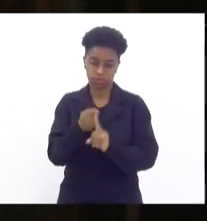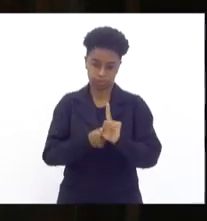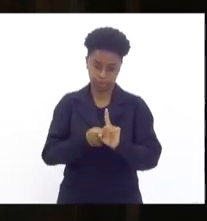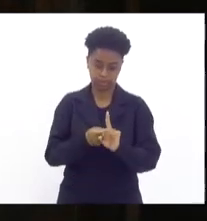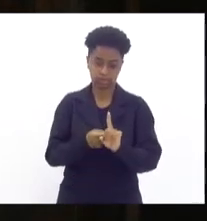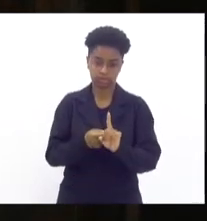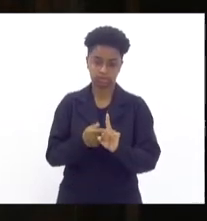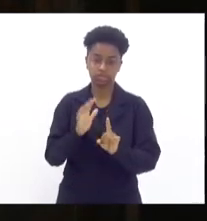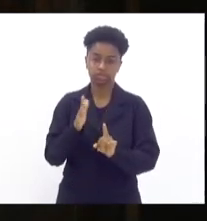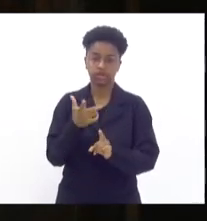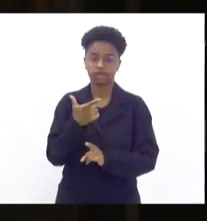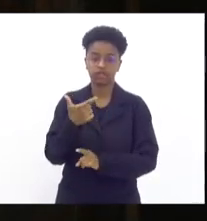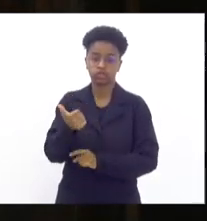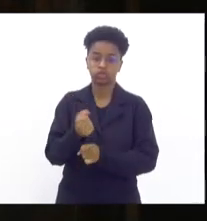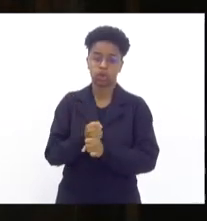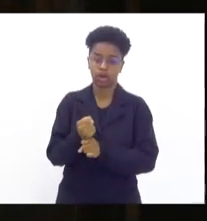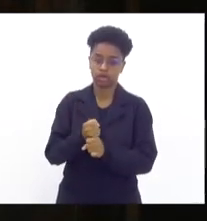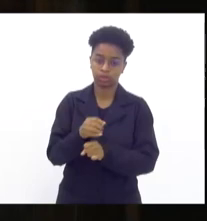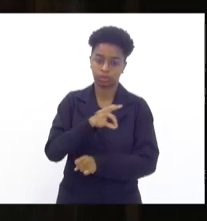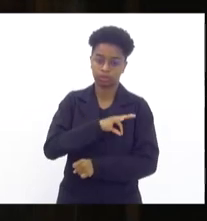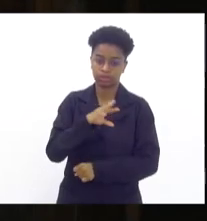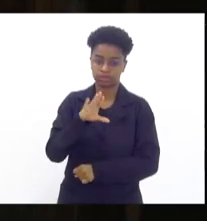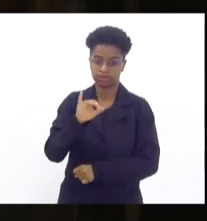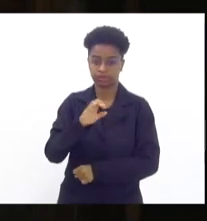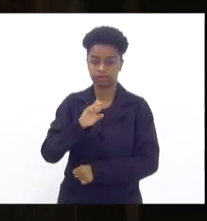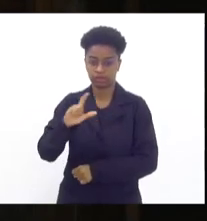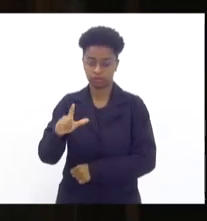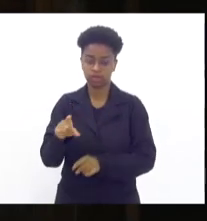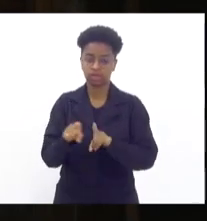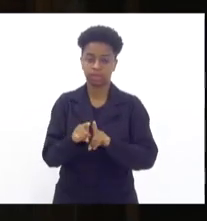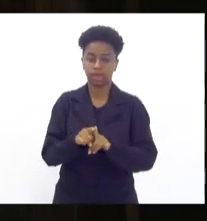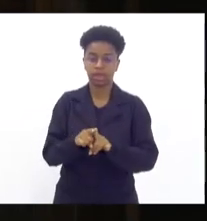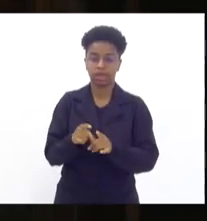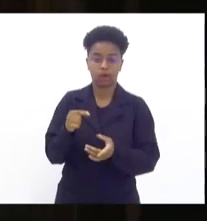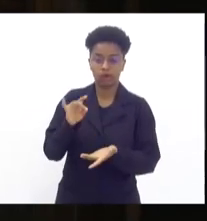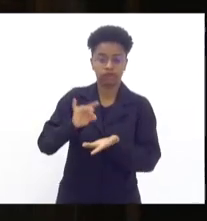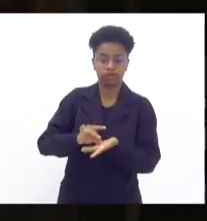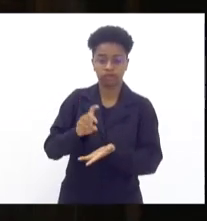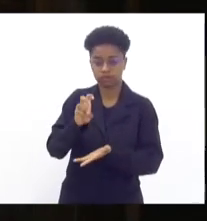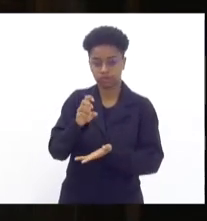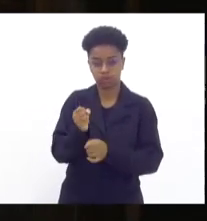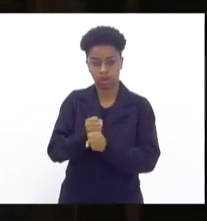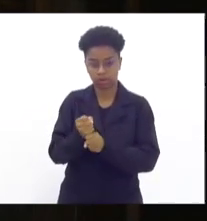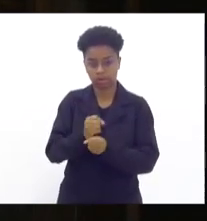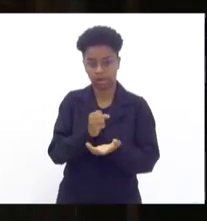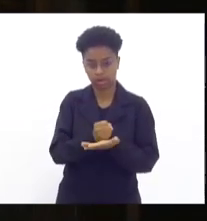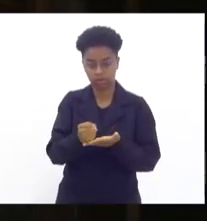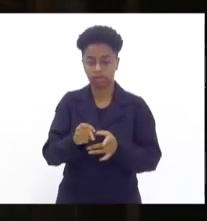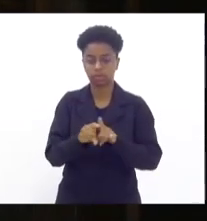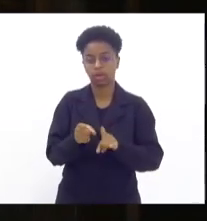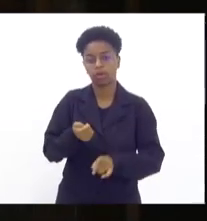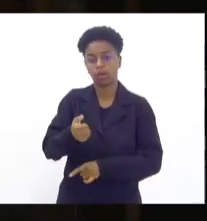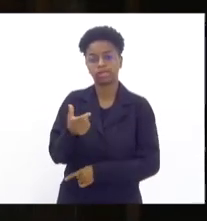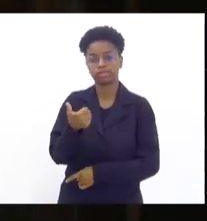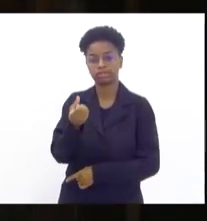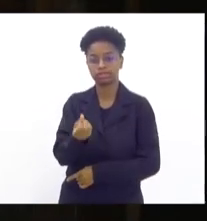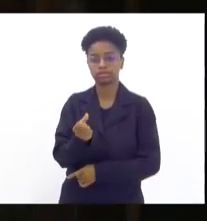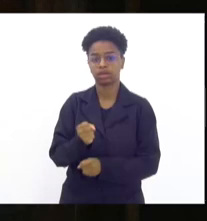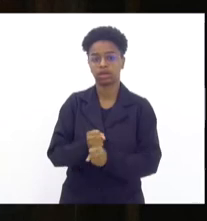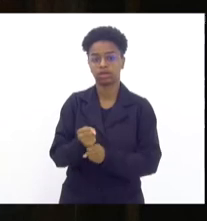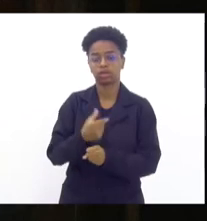Estou há 21 anos na Polícia Civil, cinco como oficial de cartório e quase 16 como delegado de polícia.